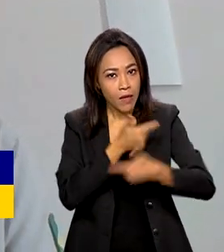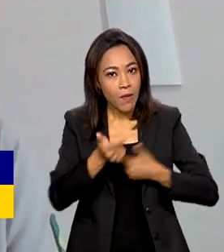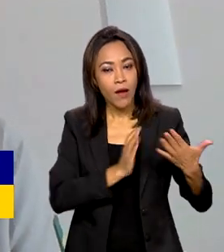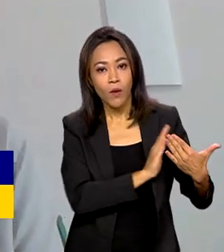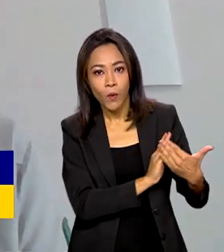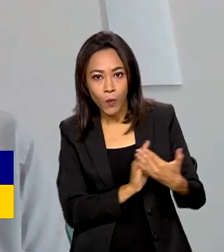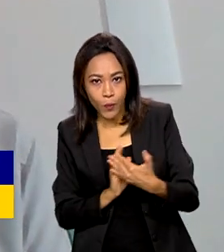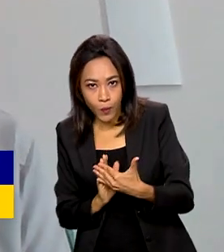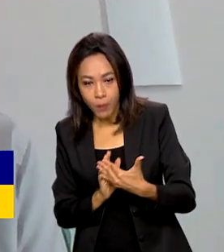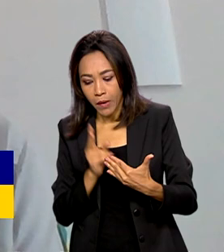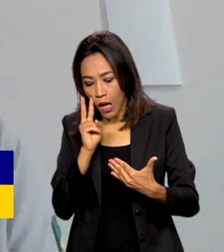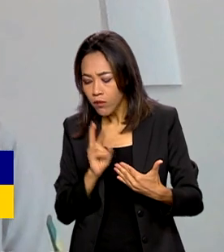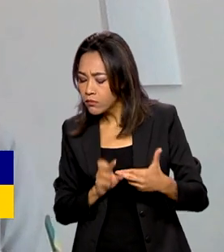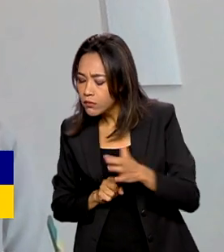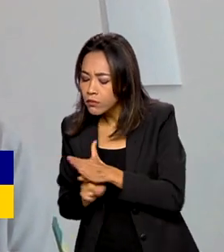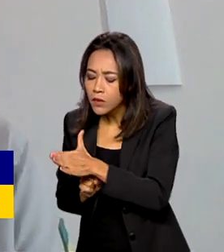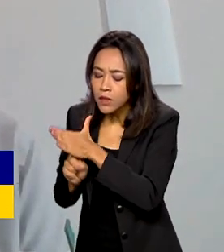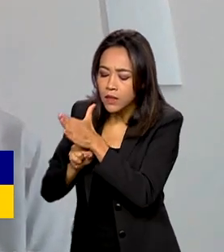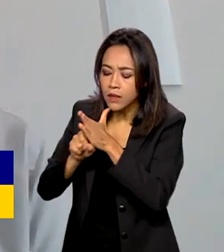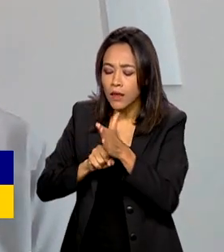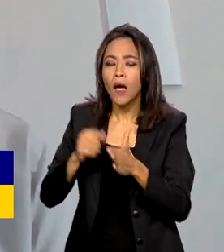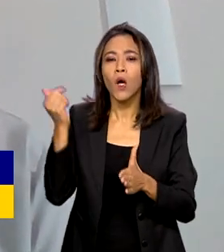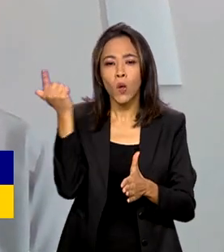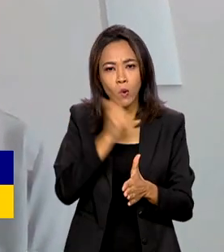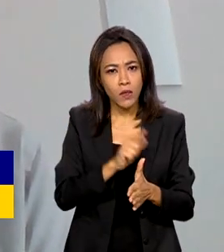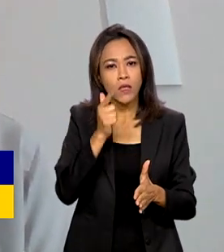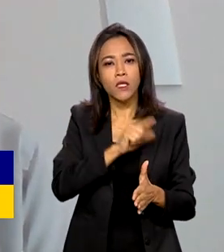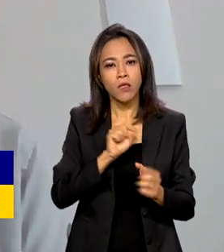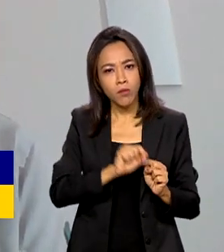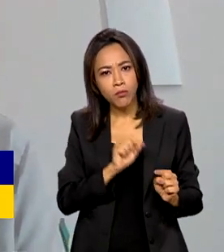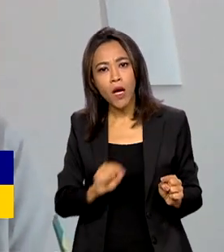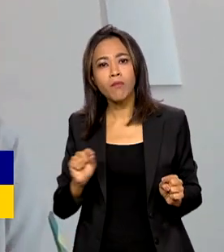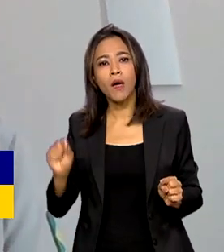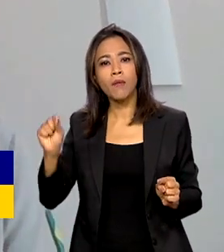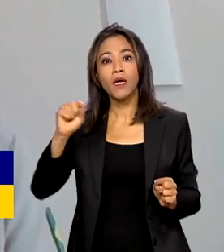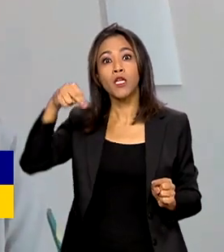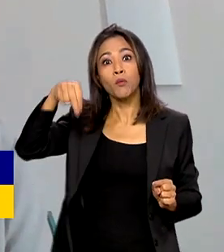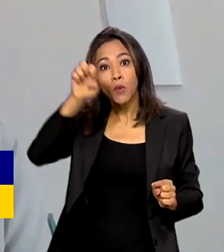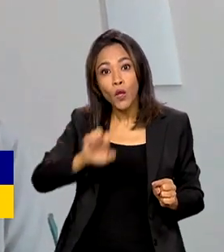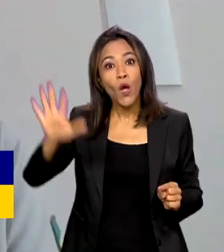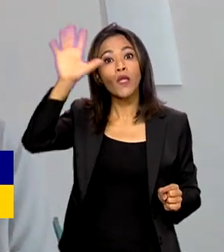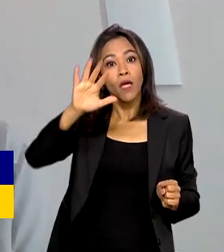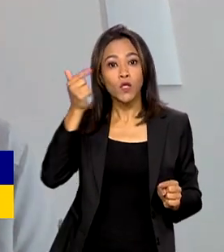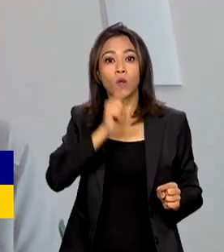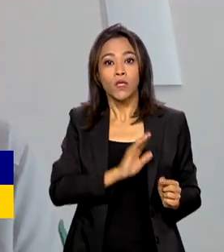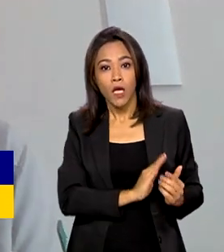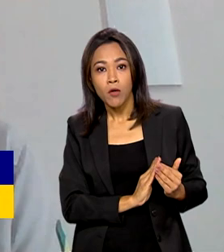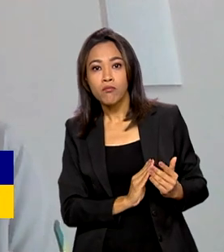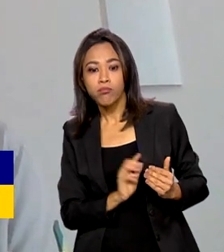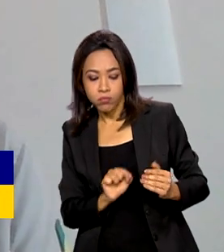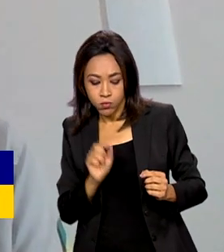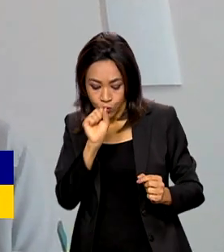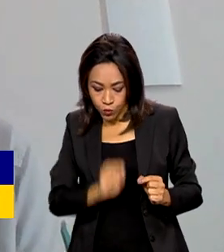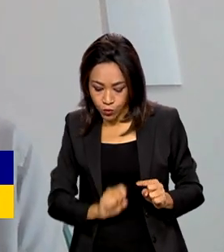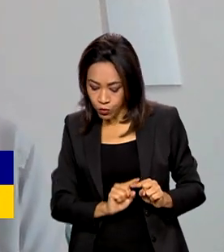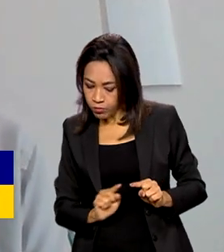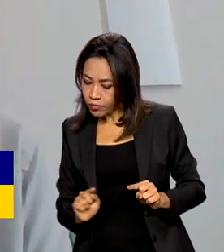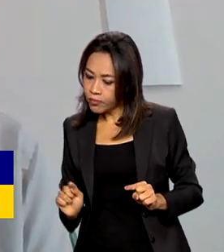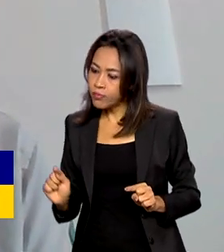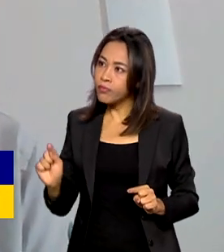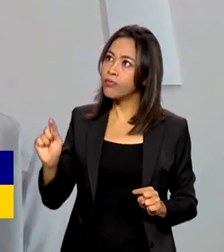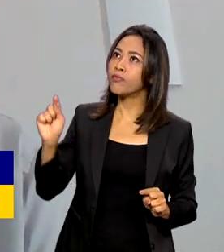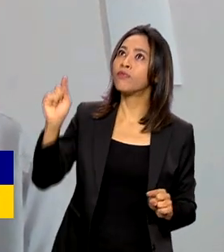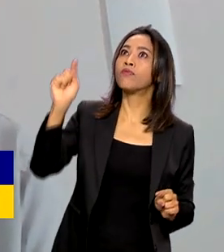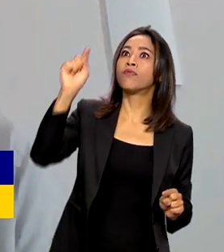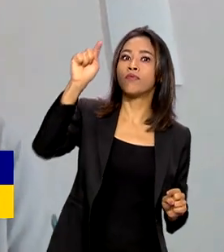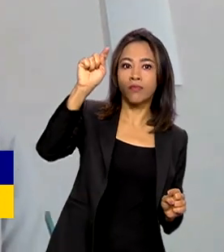Temos tratativas para fazer cruzeiros também para a região do Nordeste, ali com o pessoal que tem atuado na